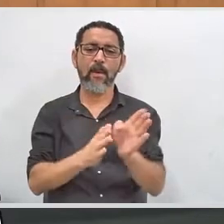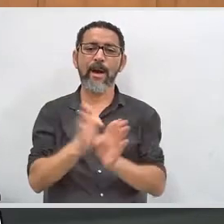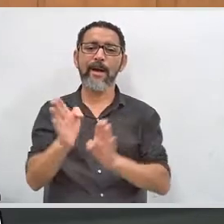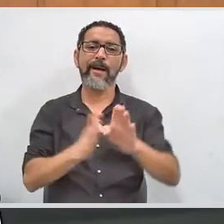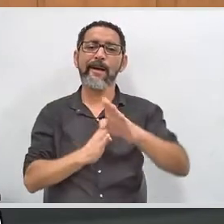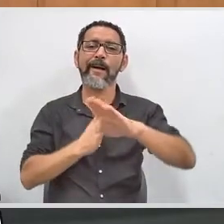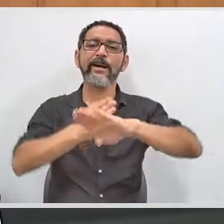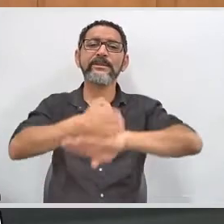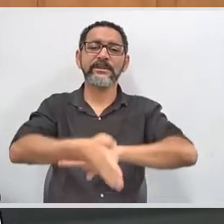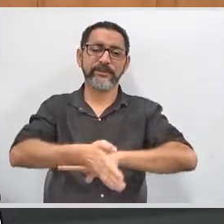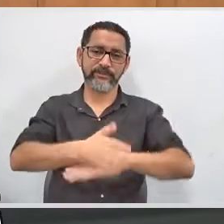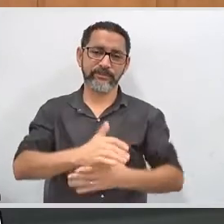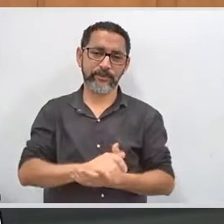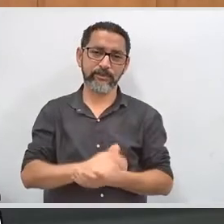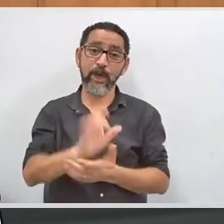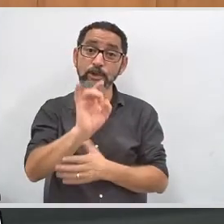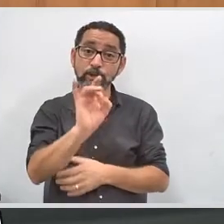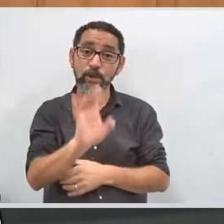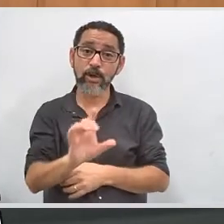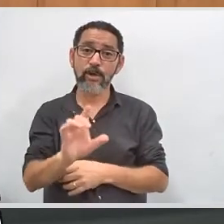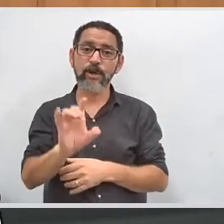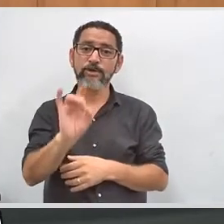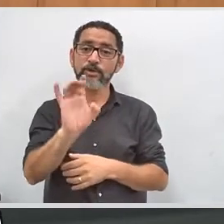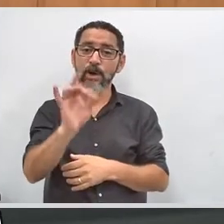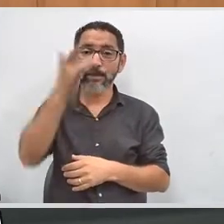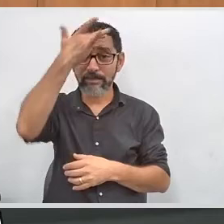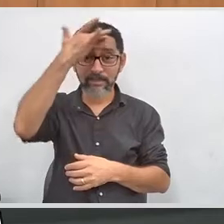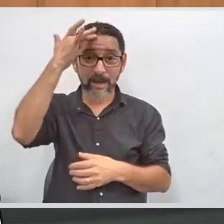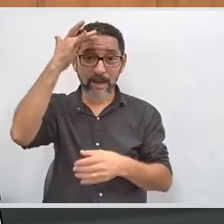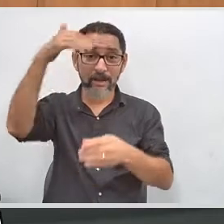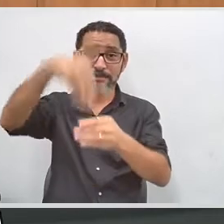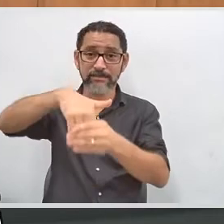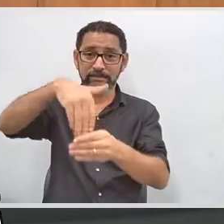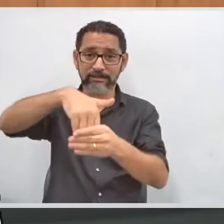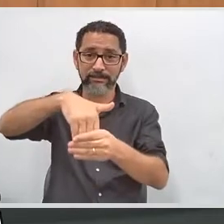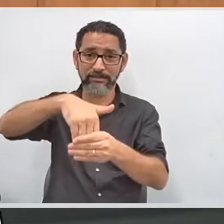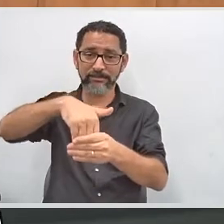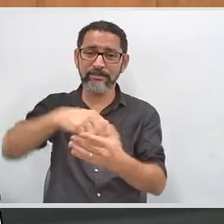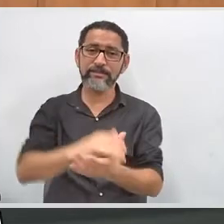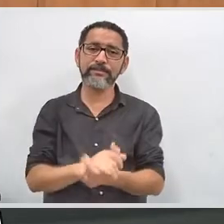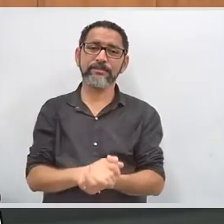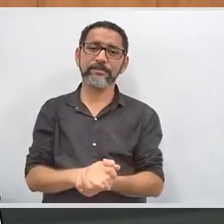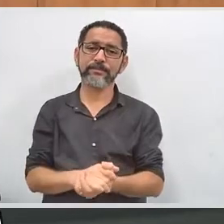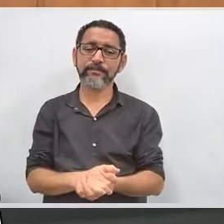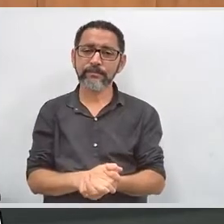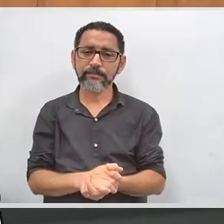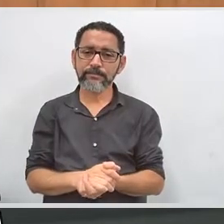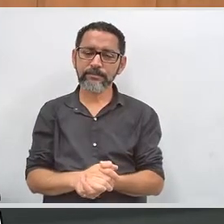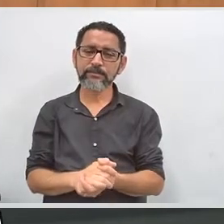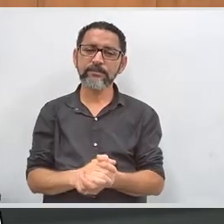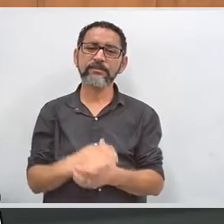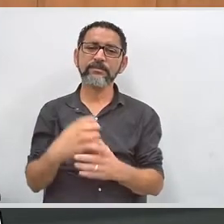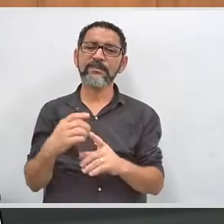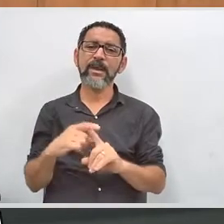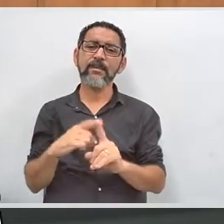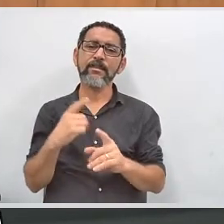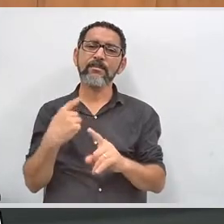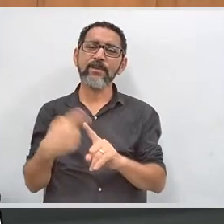esses locais acessíveis. Logicamente, não só para os eleitores, porque a gente utiliza essa escola uma vez a cada